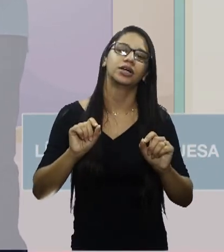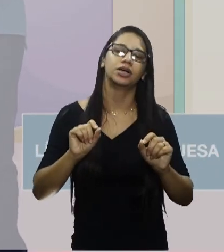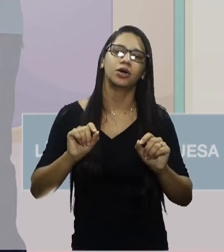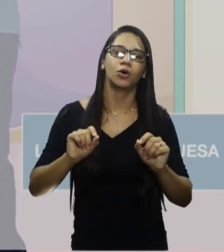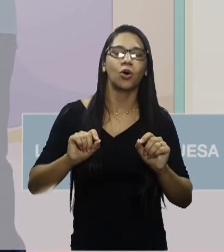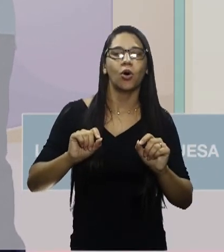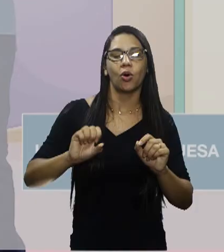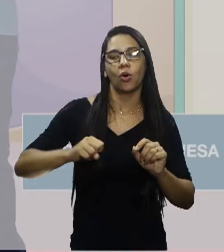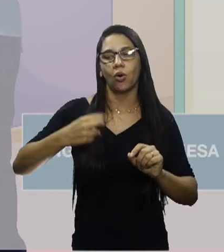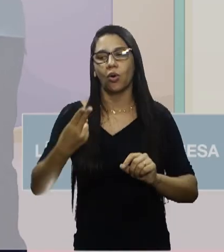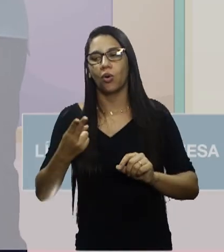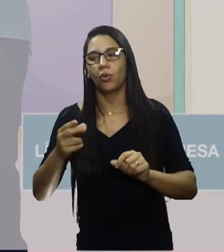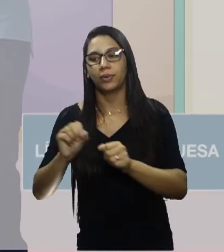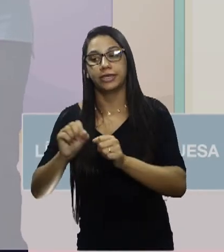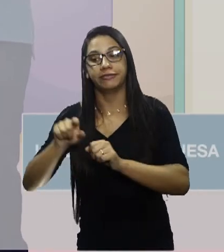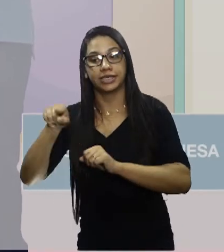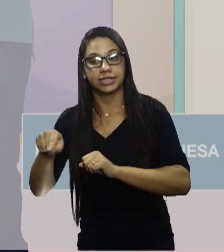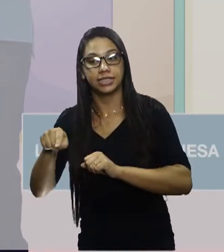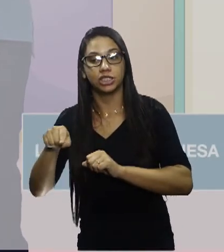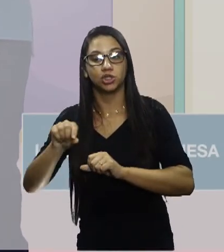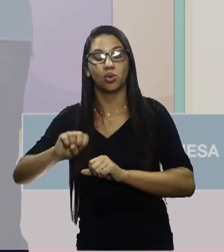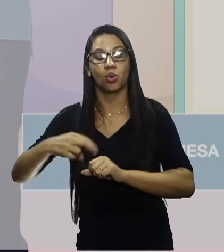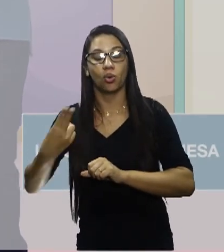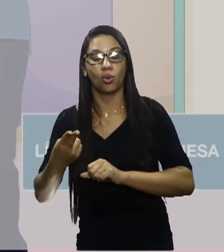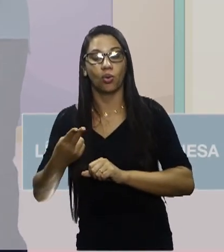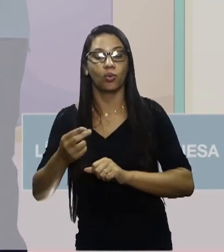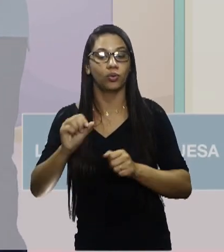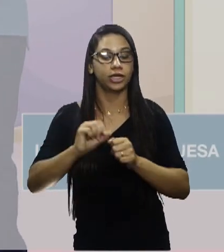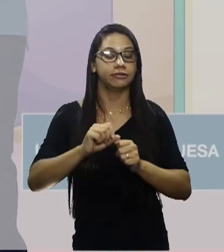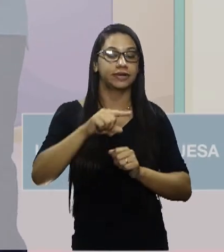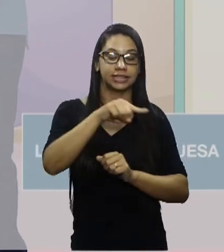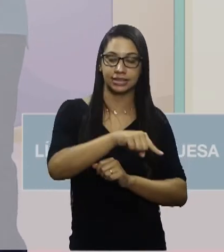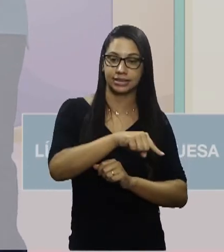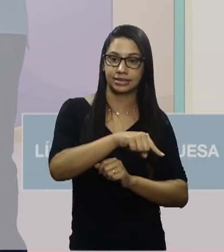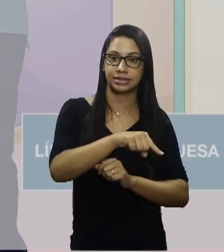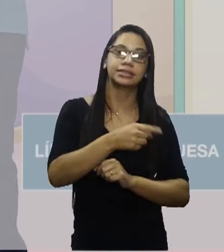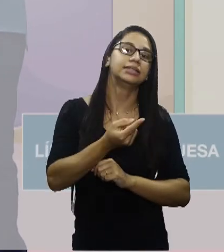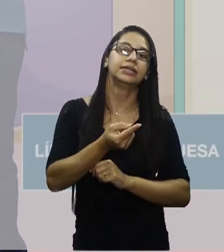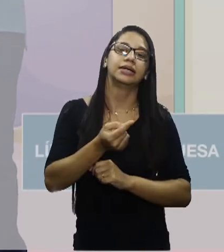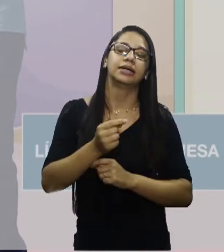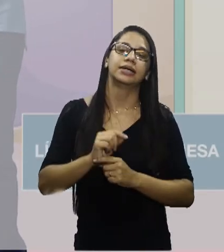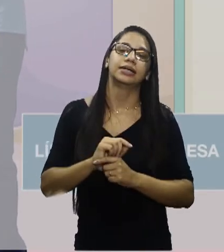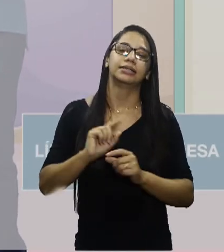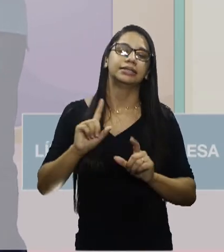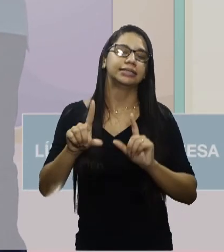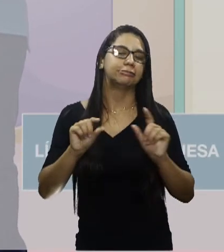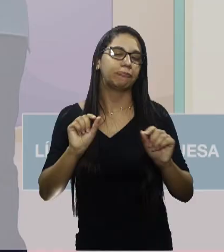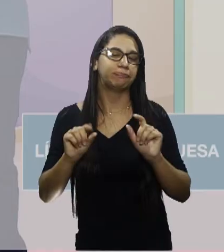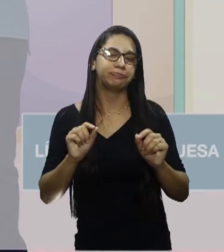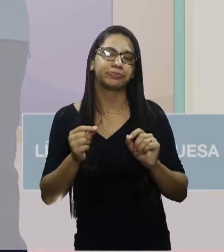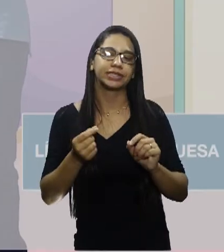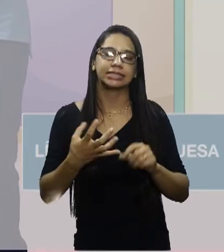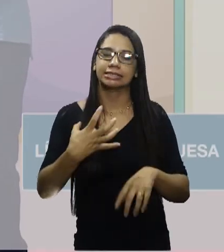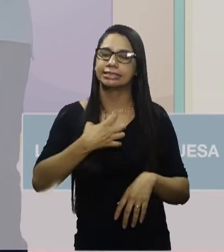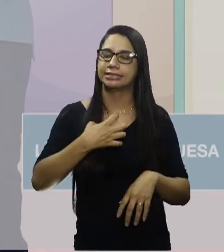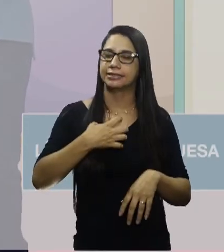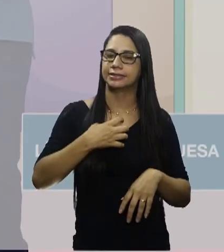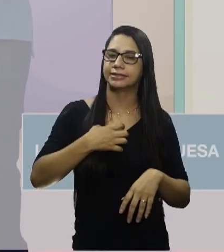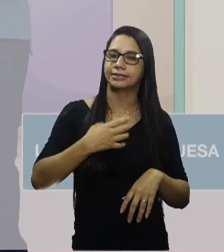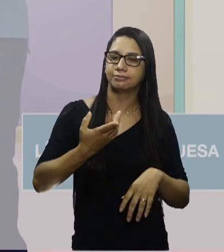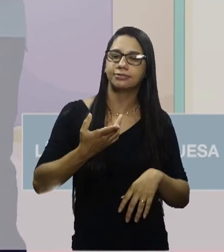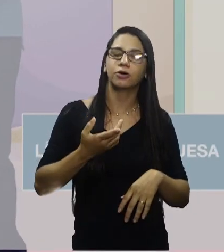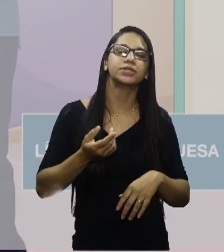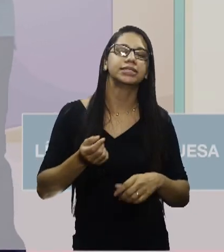ele faz isso ou ele faz aquilo. Então, a conjunção coordenada alternativa, ele dá esse sentido ao